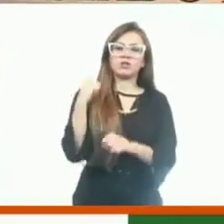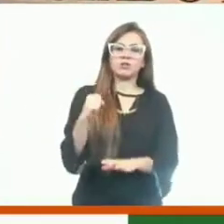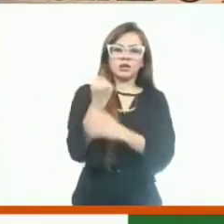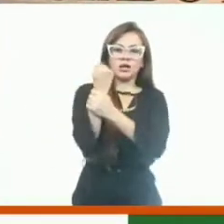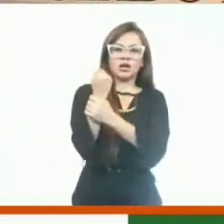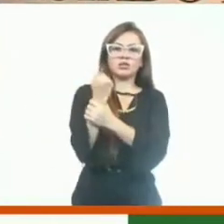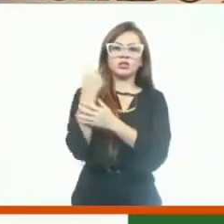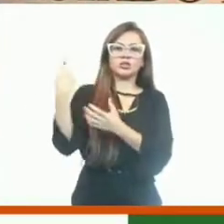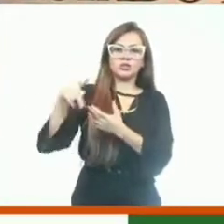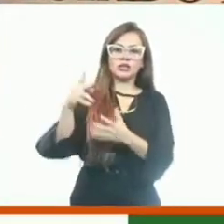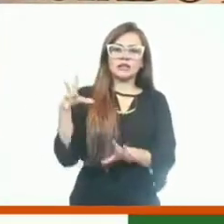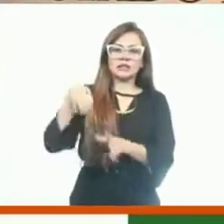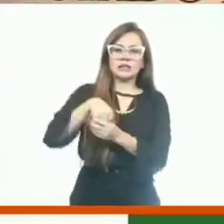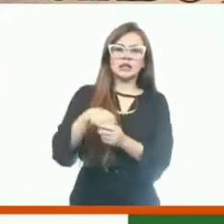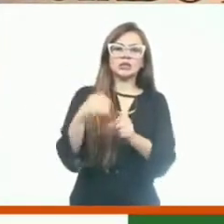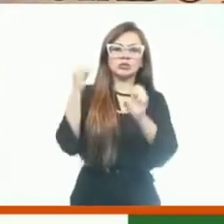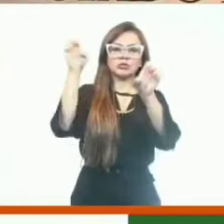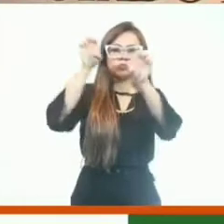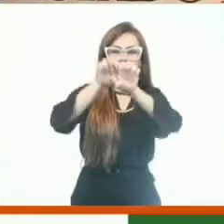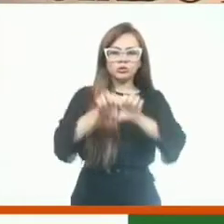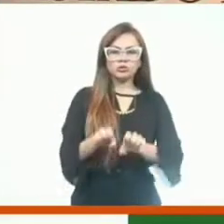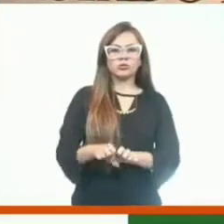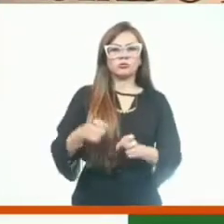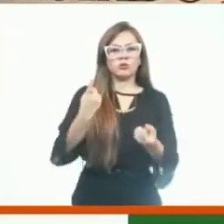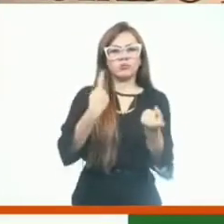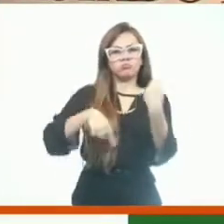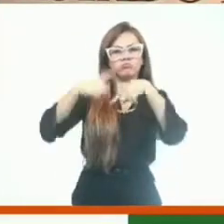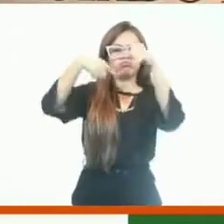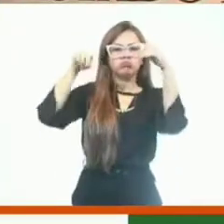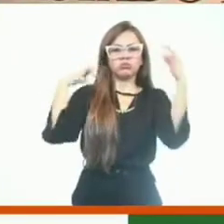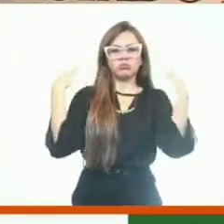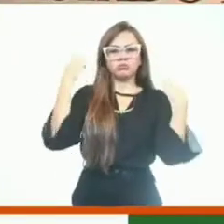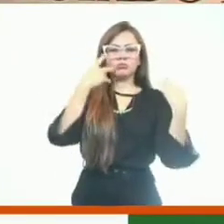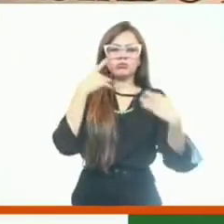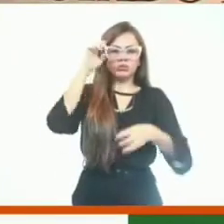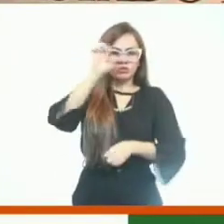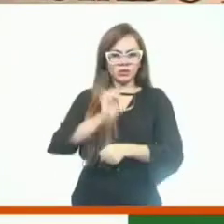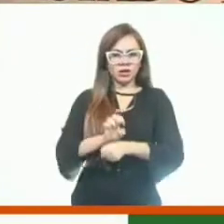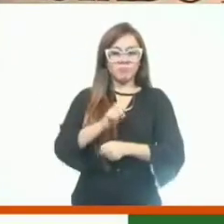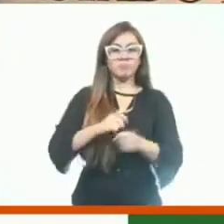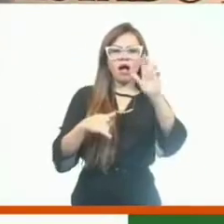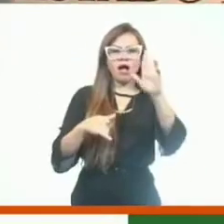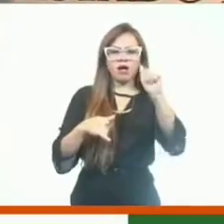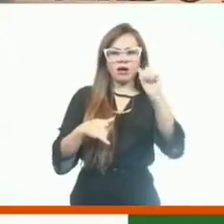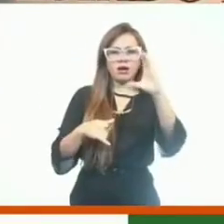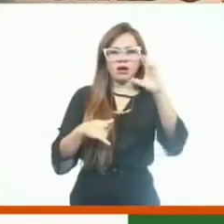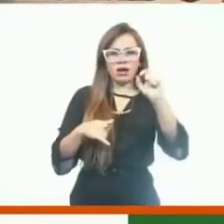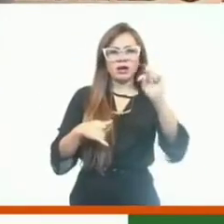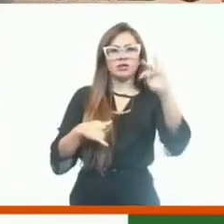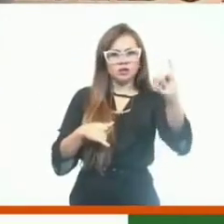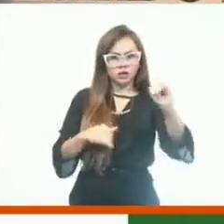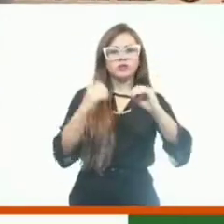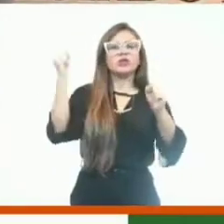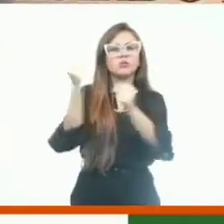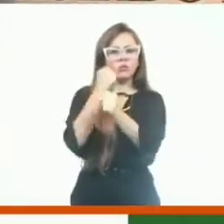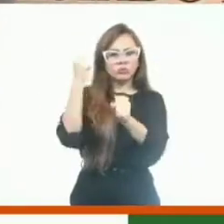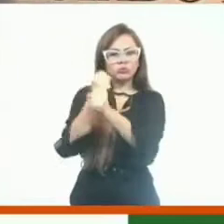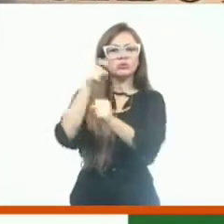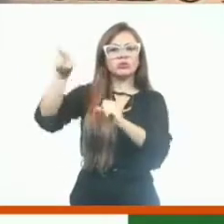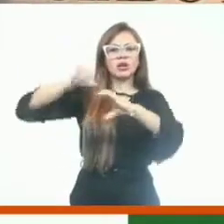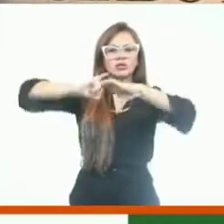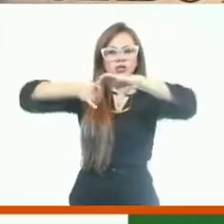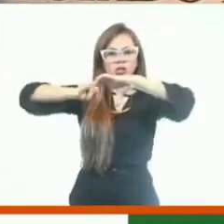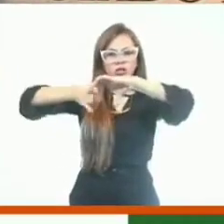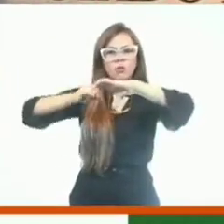a infraestrutura necessária para o desenvolvimento do turismo no Ceará. Lembrando que nós construímos o aeroporto de Jericoacoara,